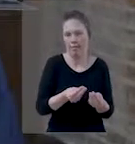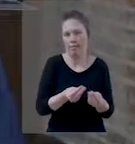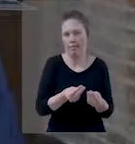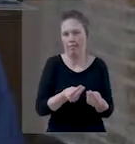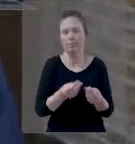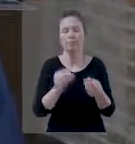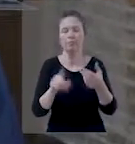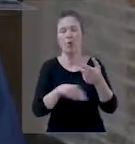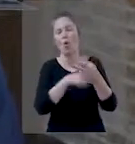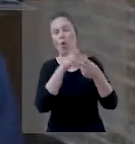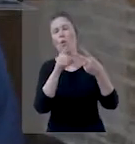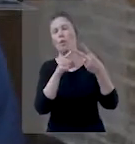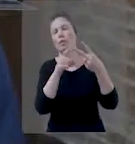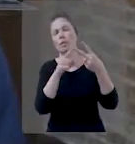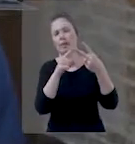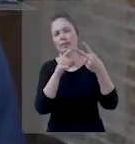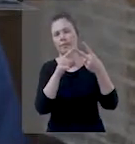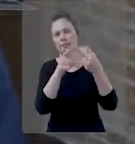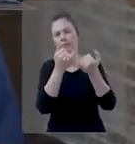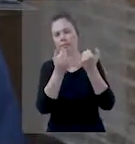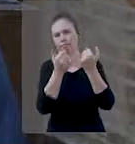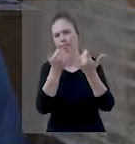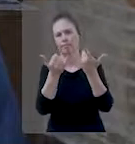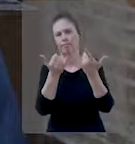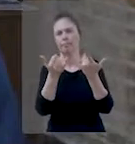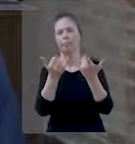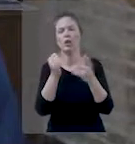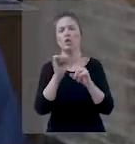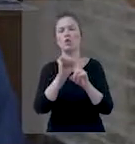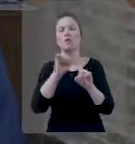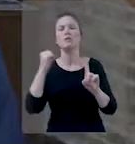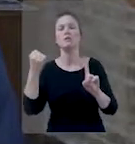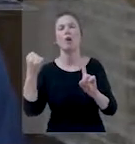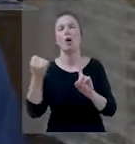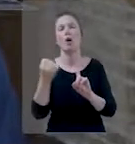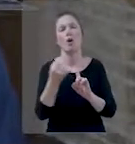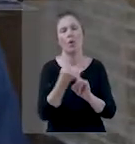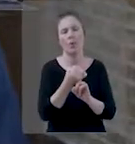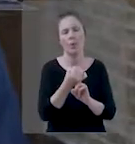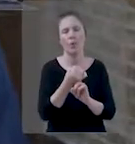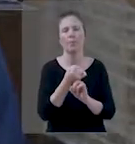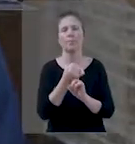carregando mais adiante. Outra, socialmente, ele diz,